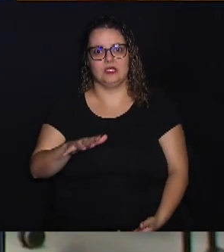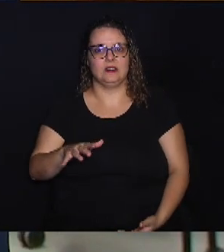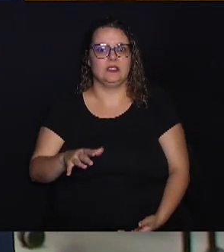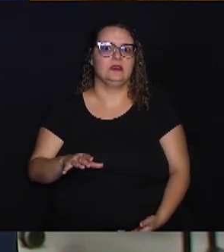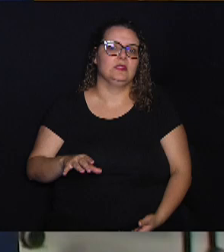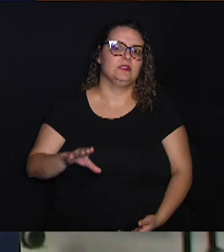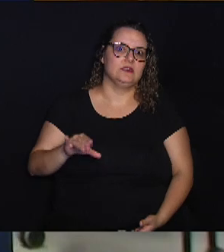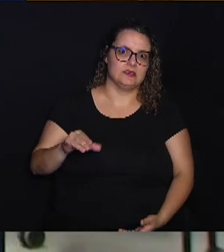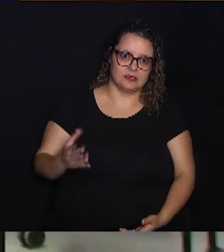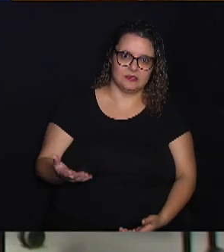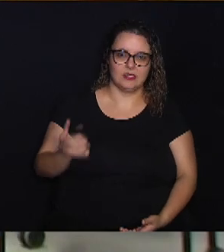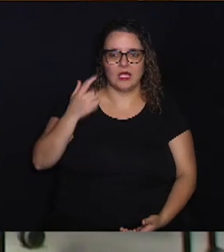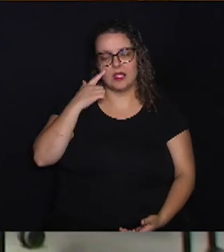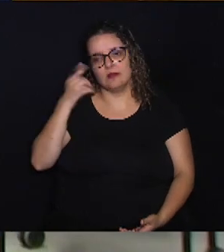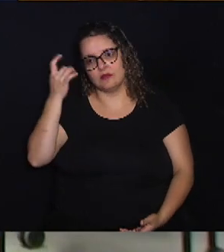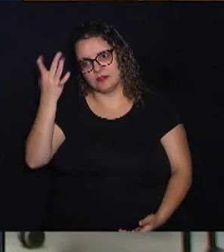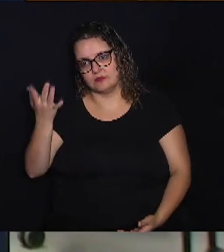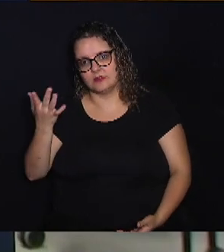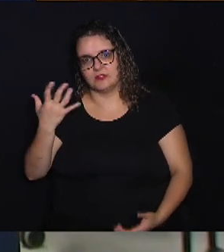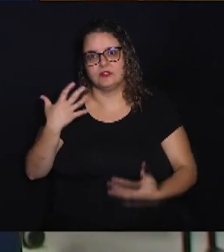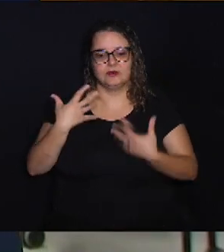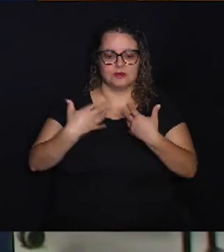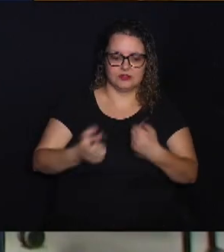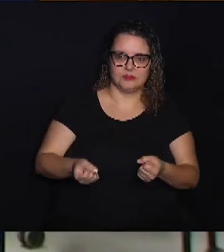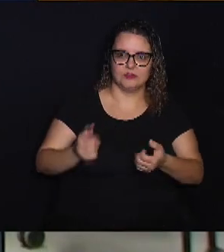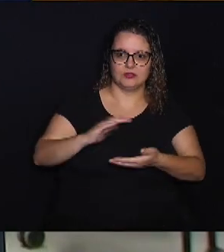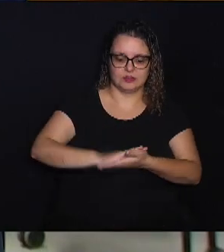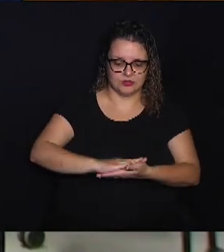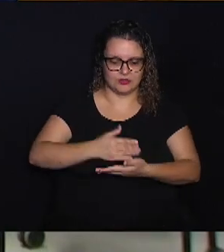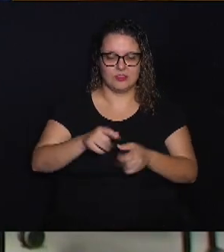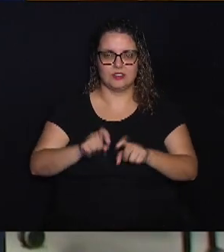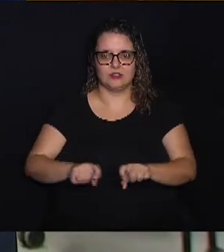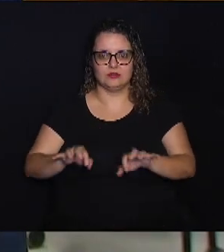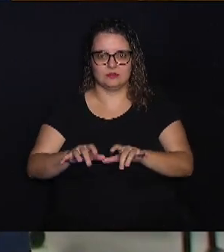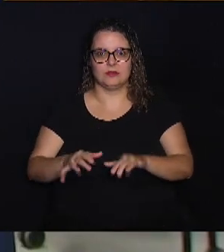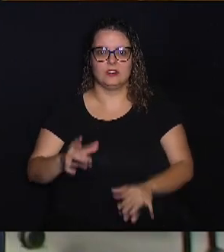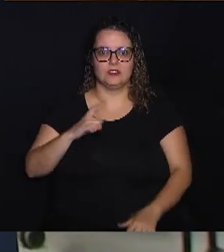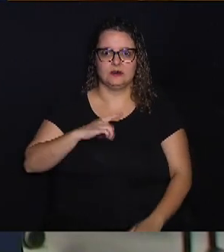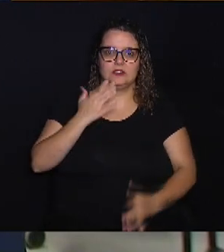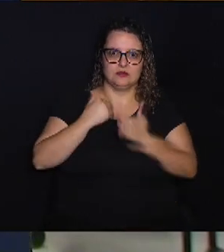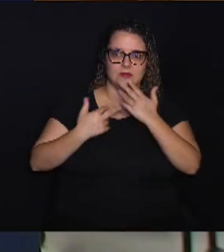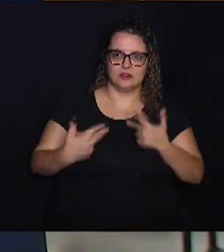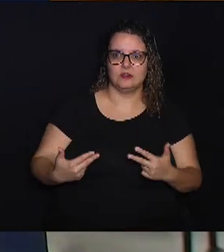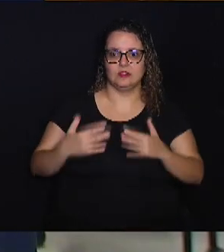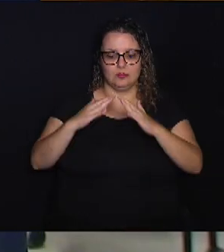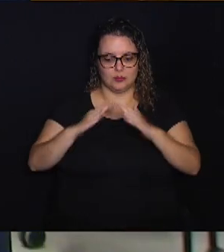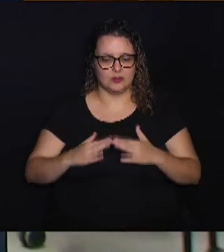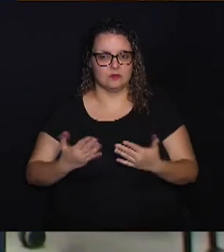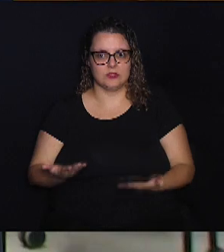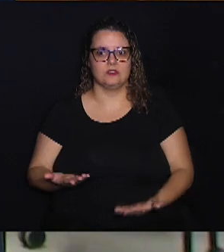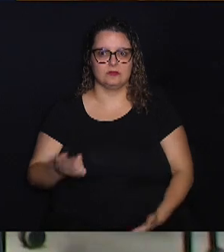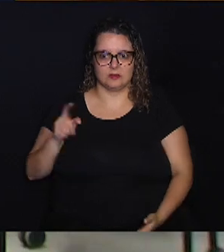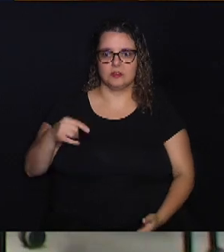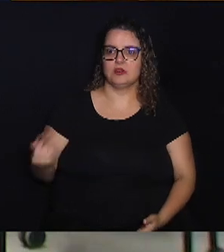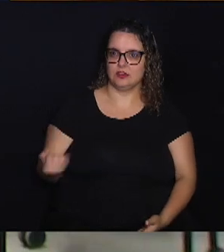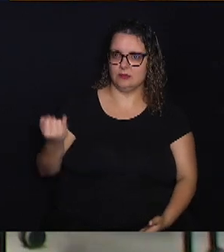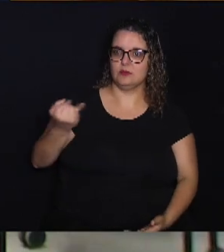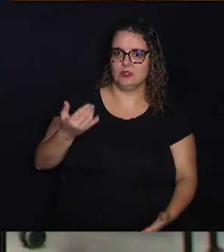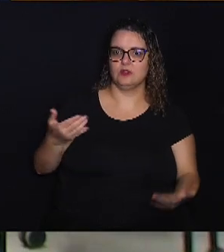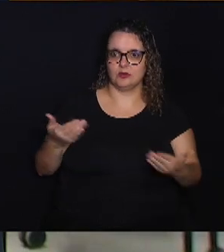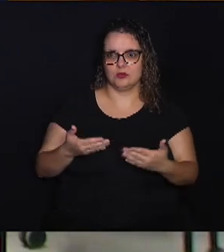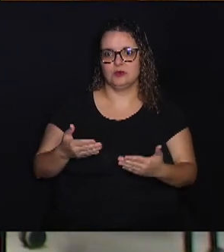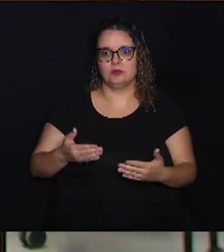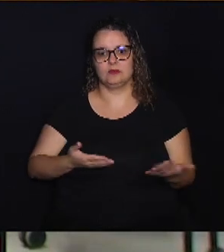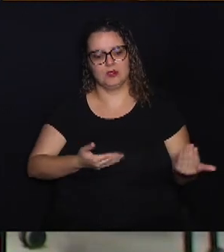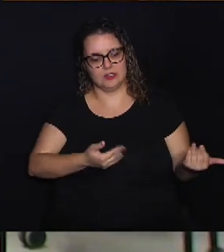a facilidade também, né? Eles já recebem um computador, eles têm alimentação, moradia, que isso é muito importante hoje em dia para